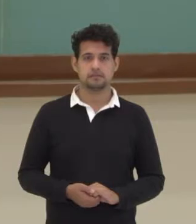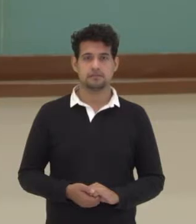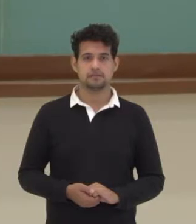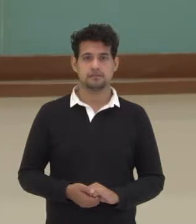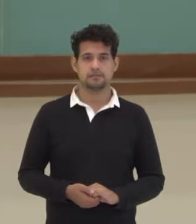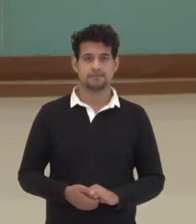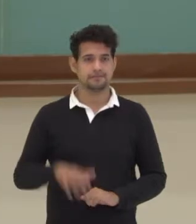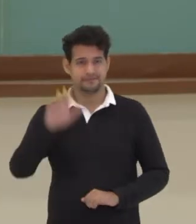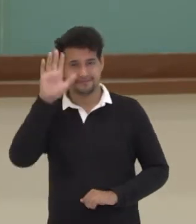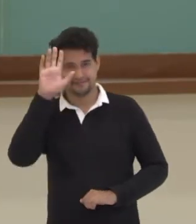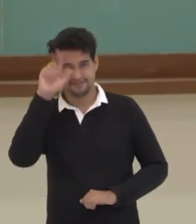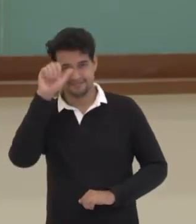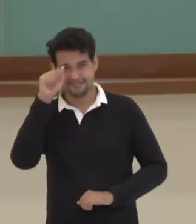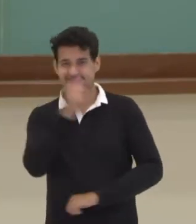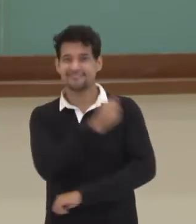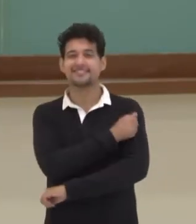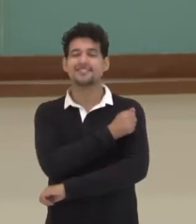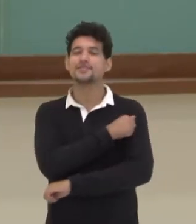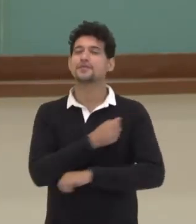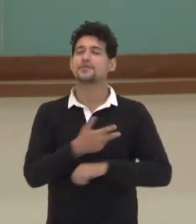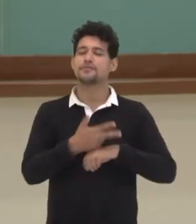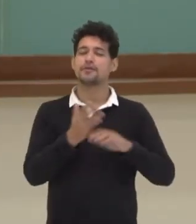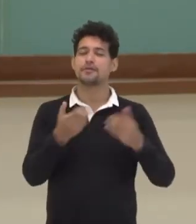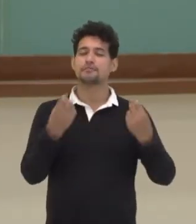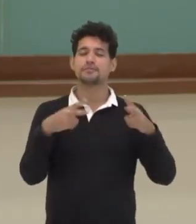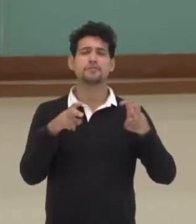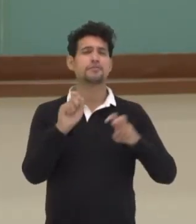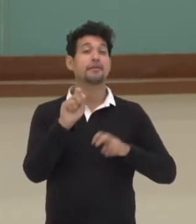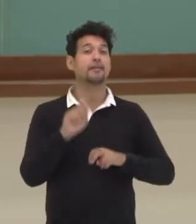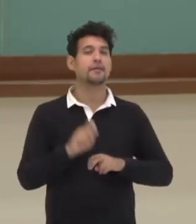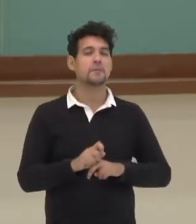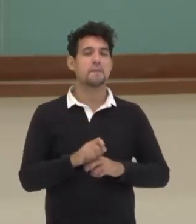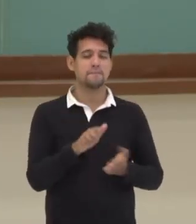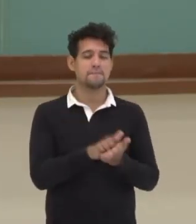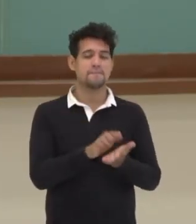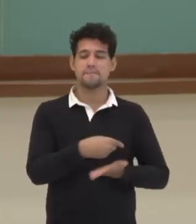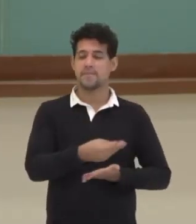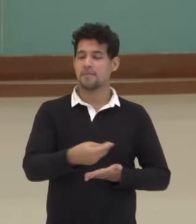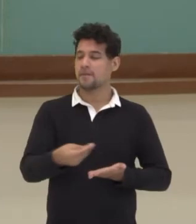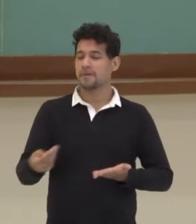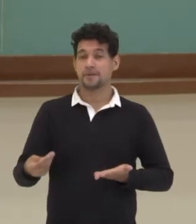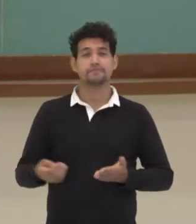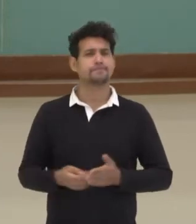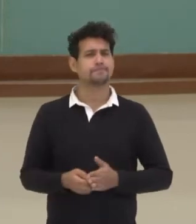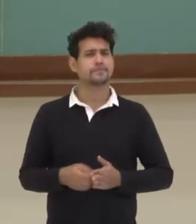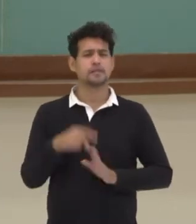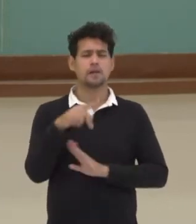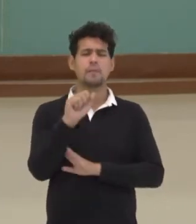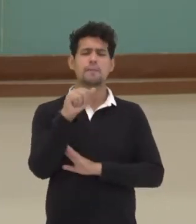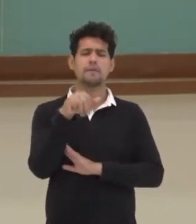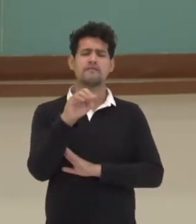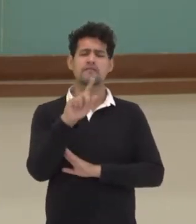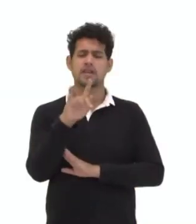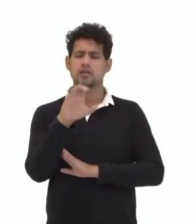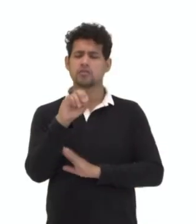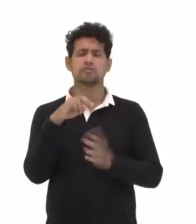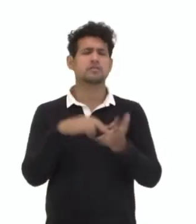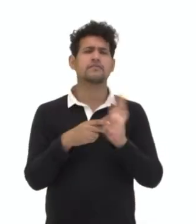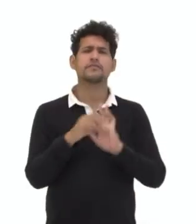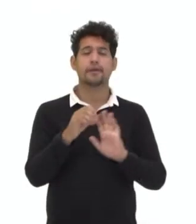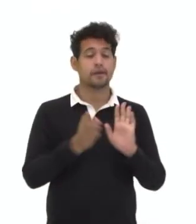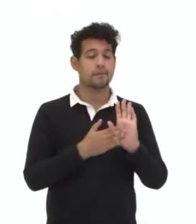Olá estudantes da primeira série, nesse vídeo vamos falar sobre panfleto. Então o panfleto que aqui está é de uma